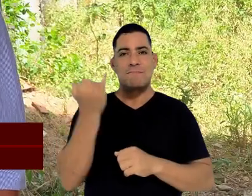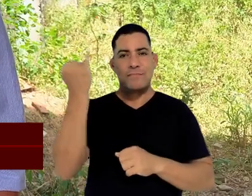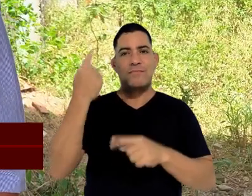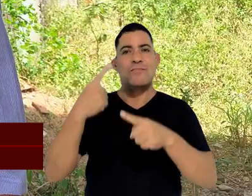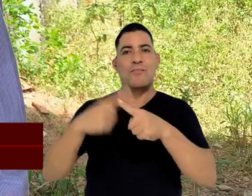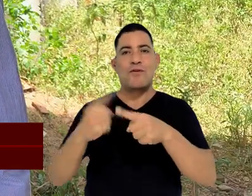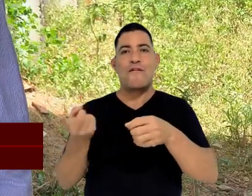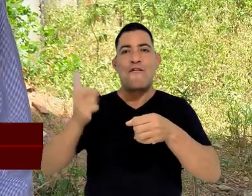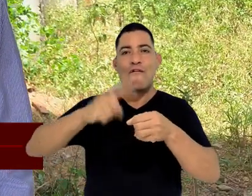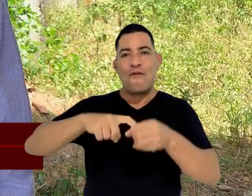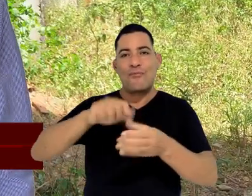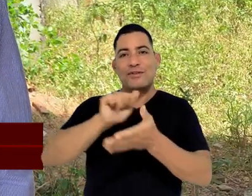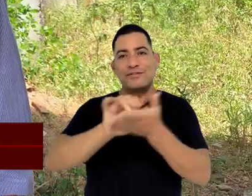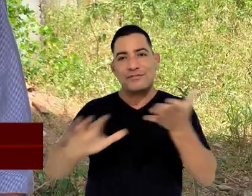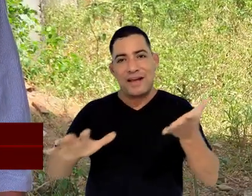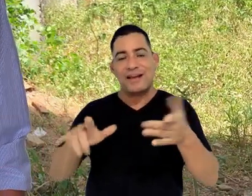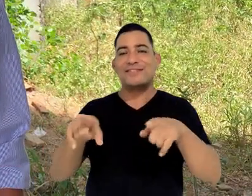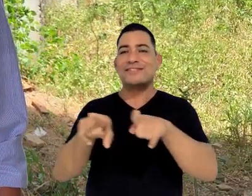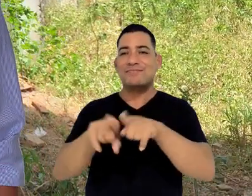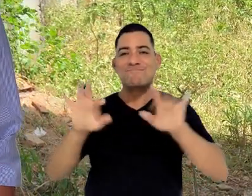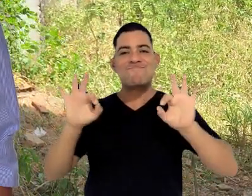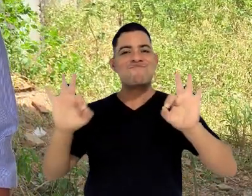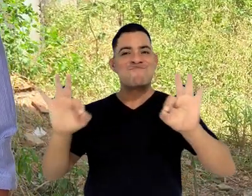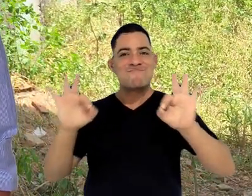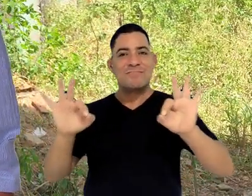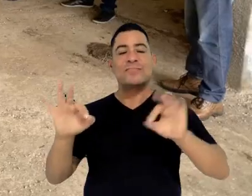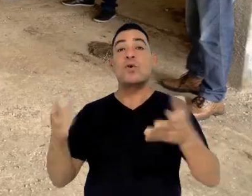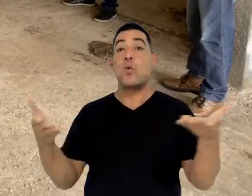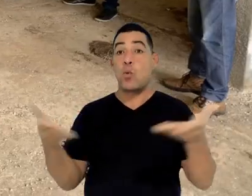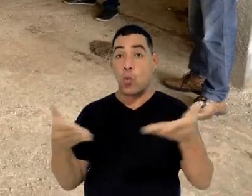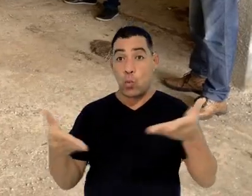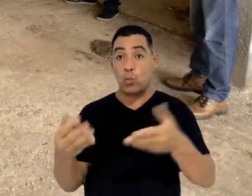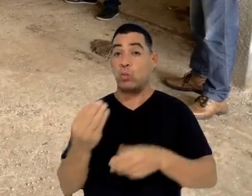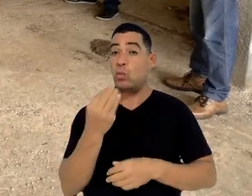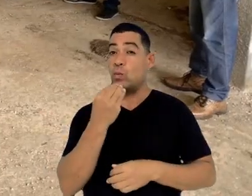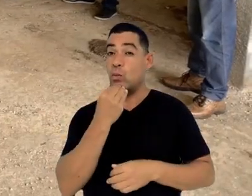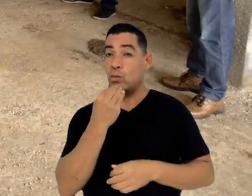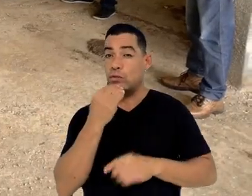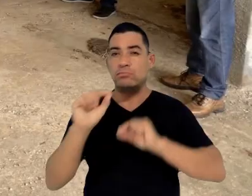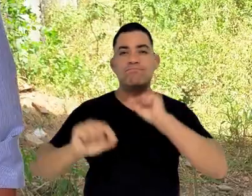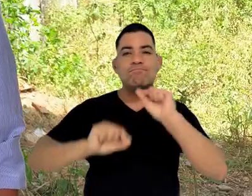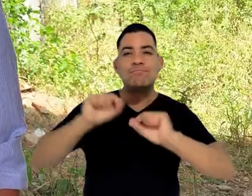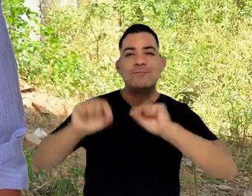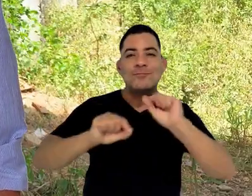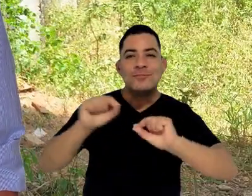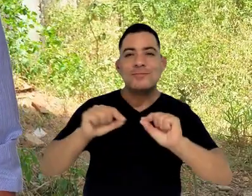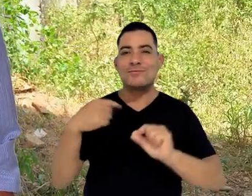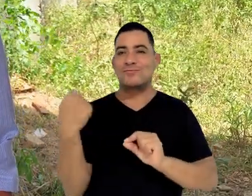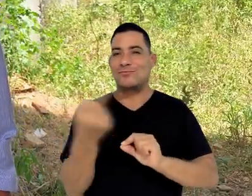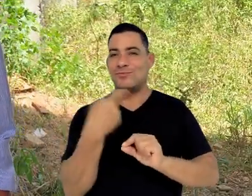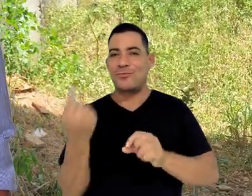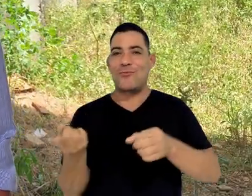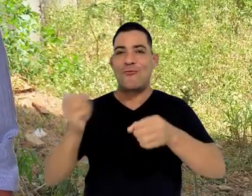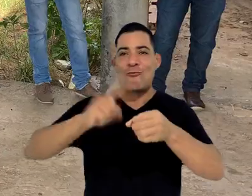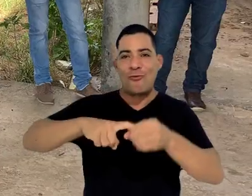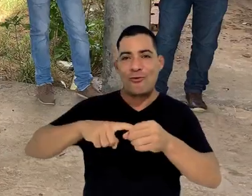continuidade das nossas atividades, para manter nossa excelência. hoje a gente está tendo uma oportunidade de